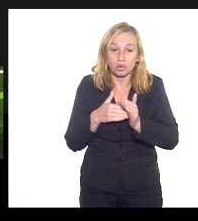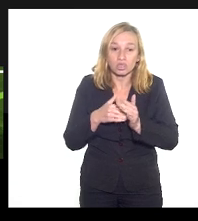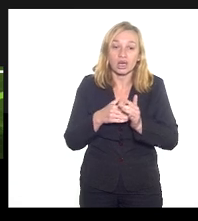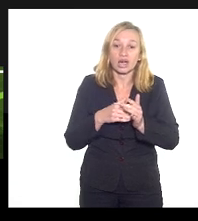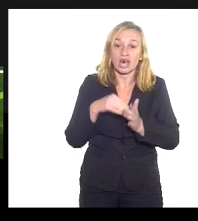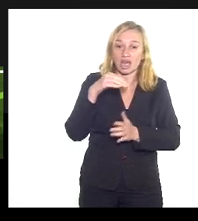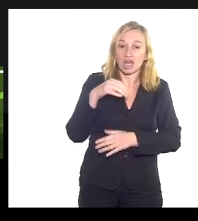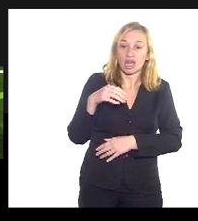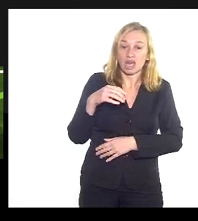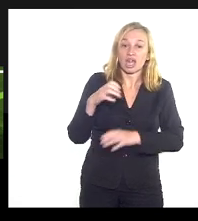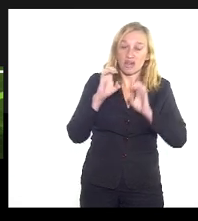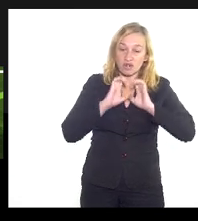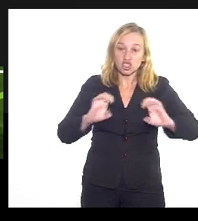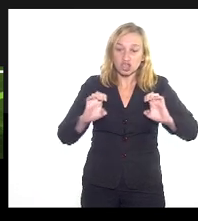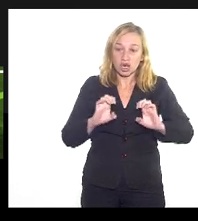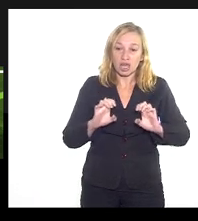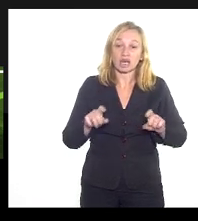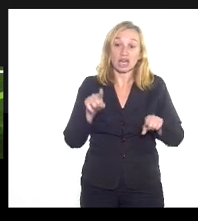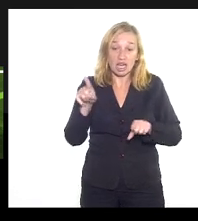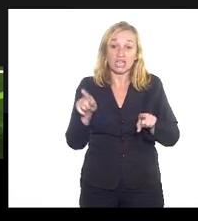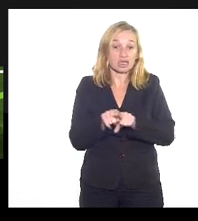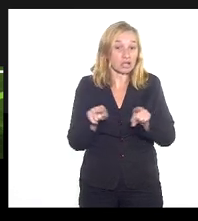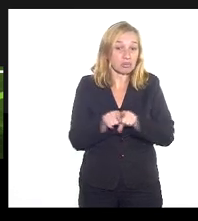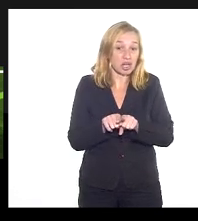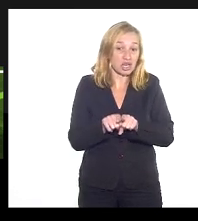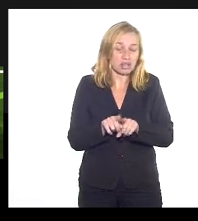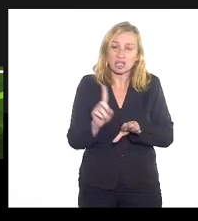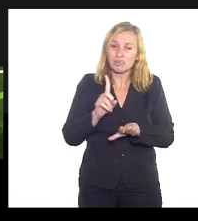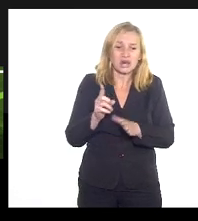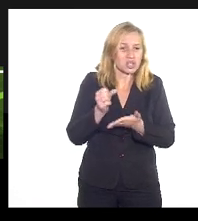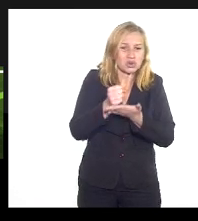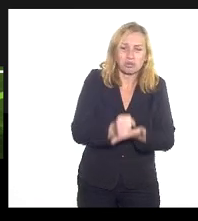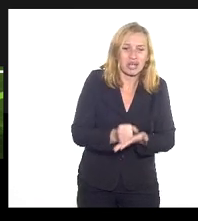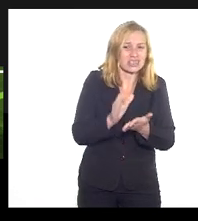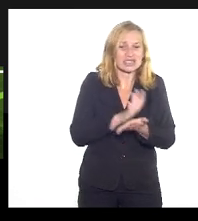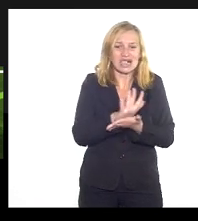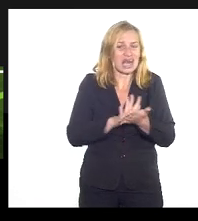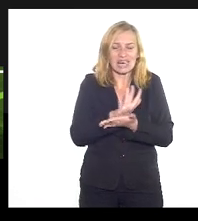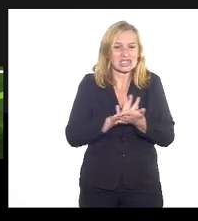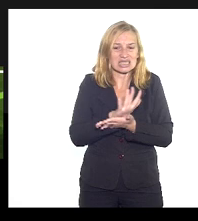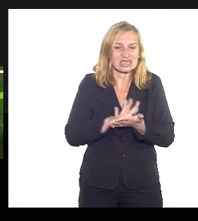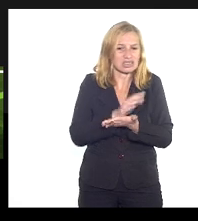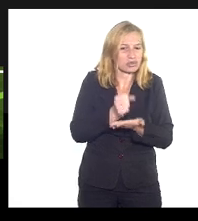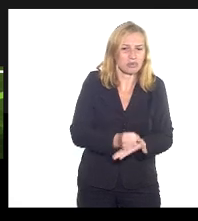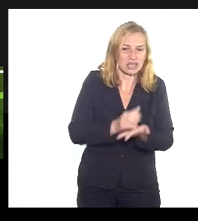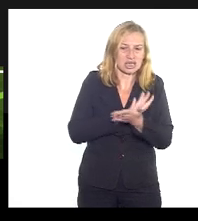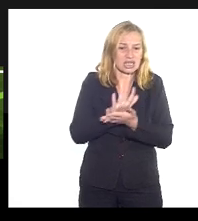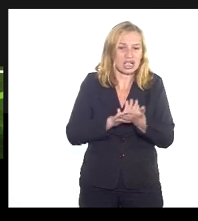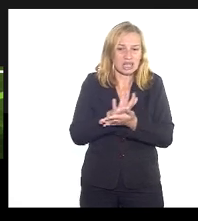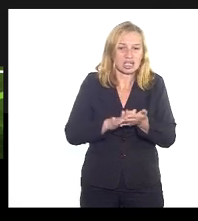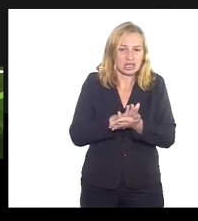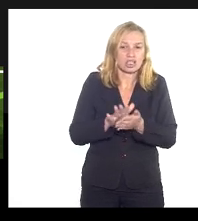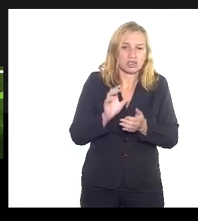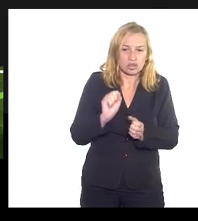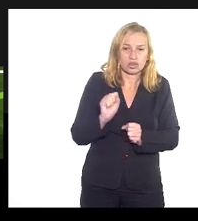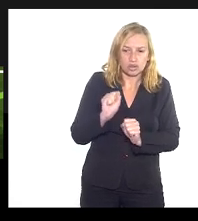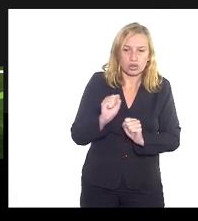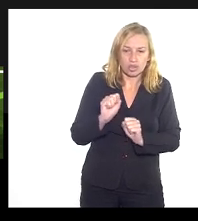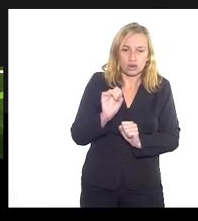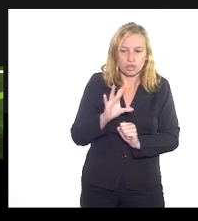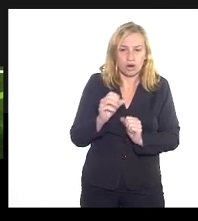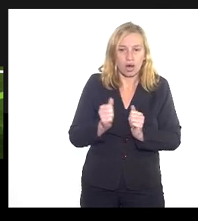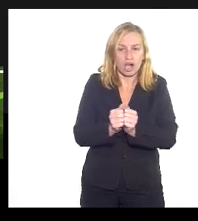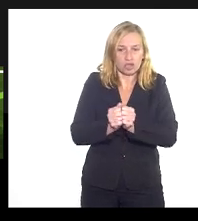dele. Mas o Mateus... Isso não pesa. Para mim não pesa. Espera aí, não pesa. Marta, não precisa nem fazer a sua intervenção, não.